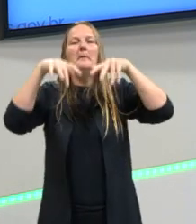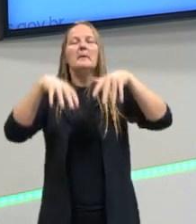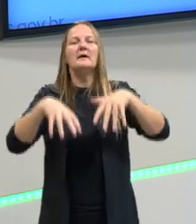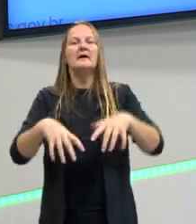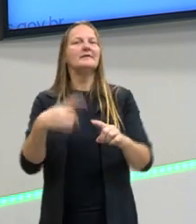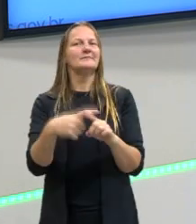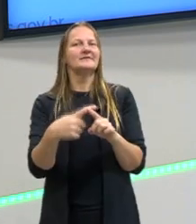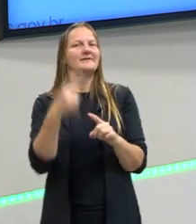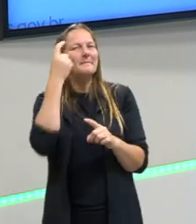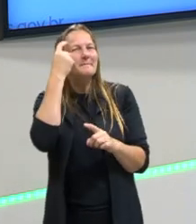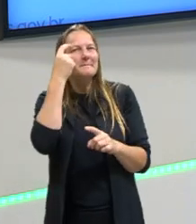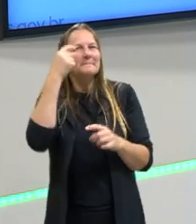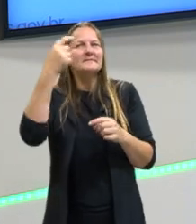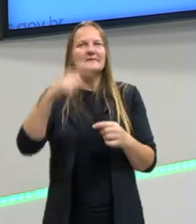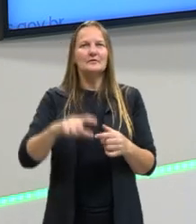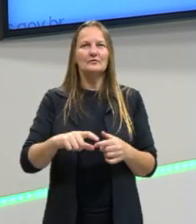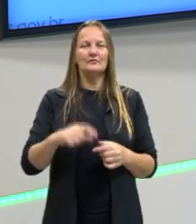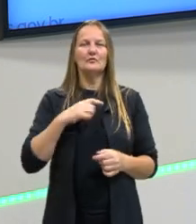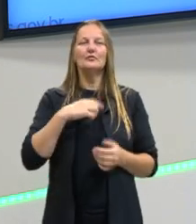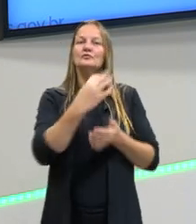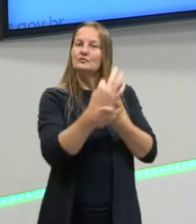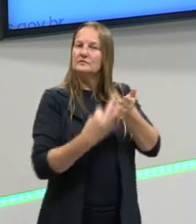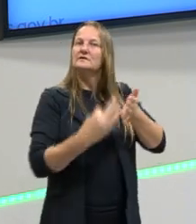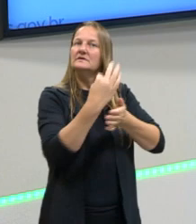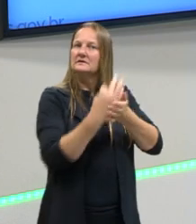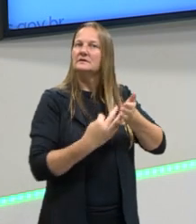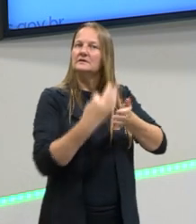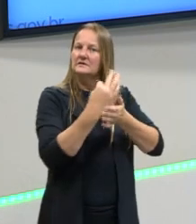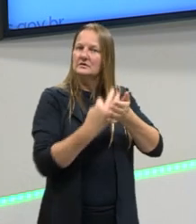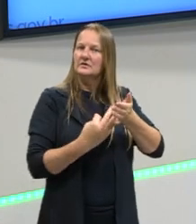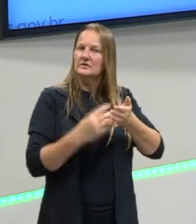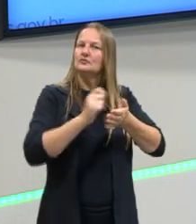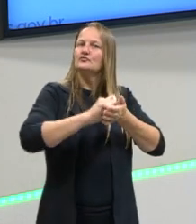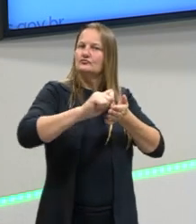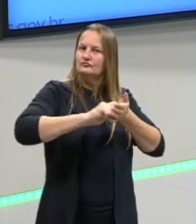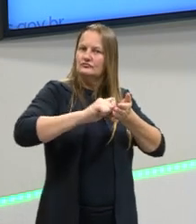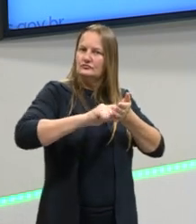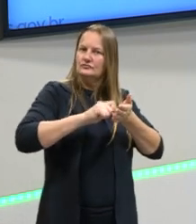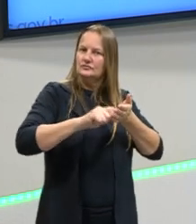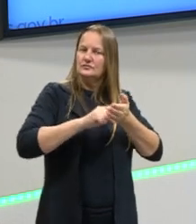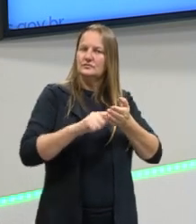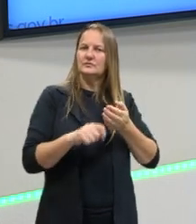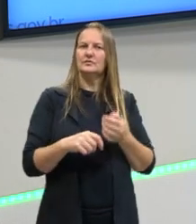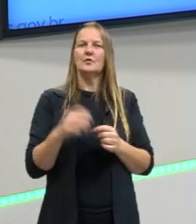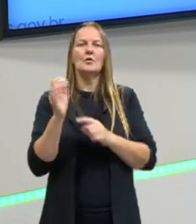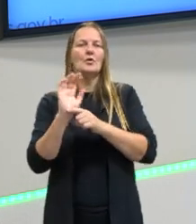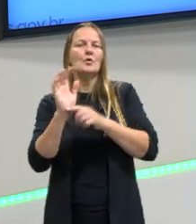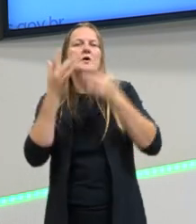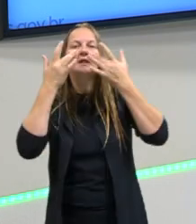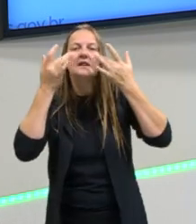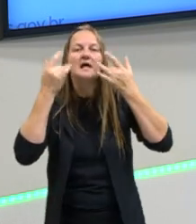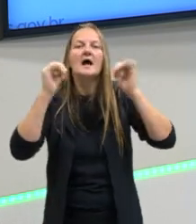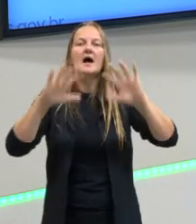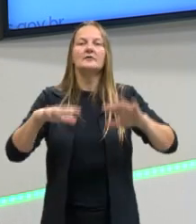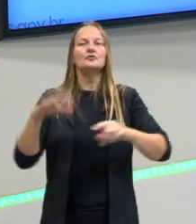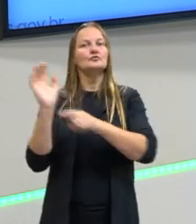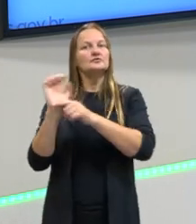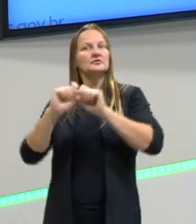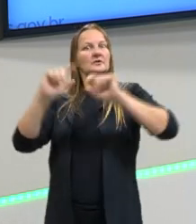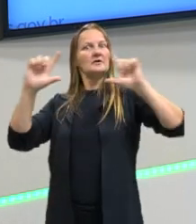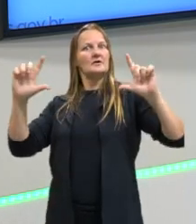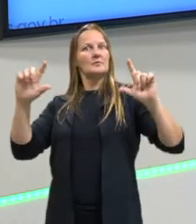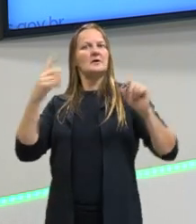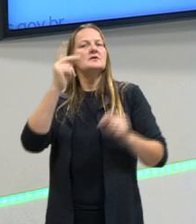novo em textos escritos ou, né, em teatro, cinema, a gente está pensando em